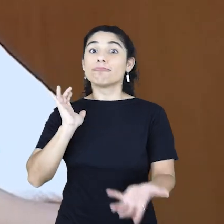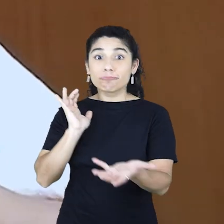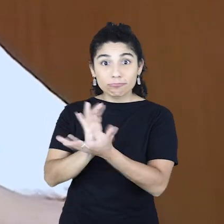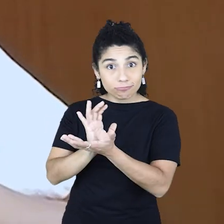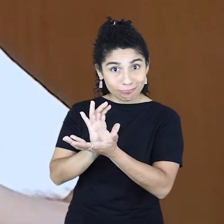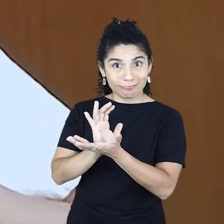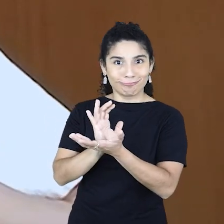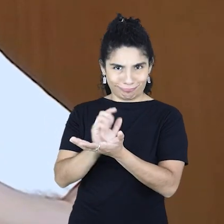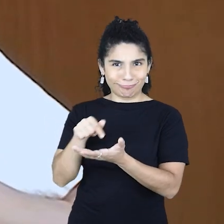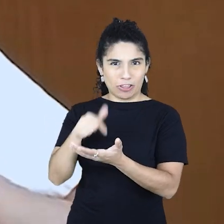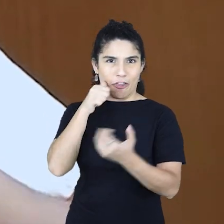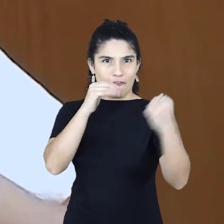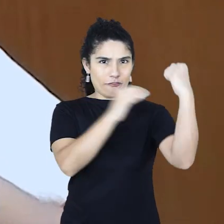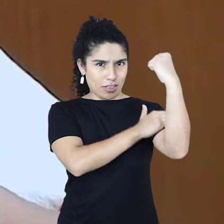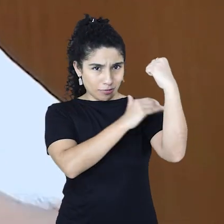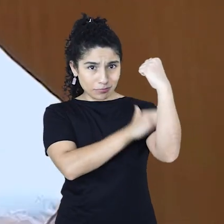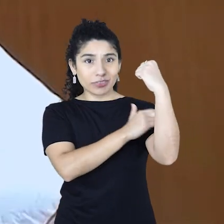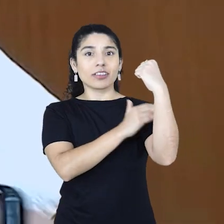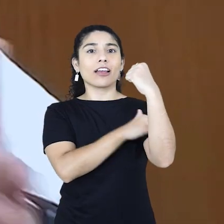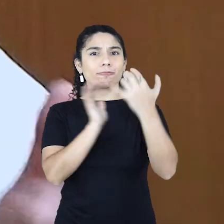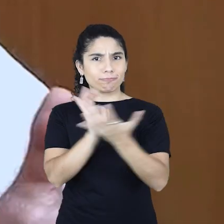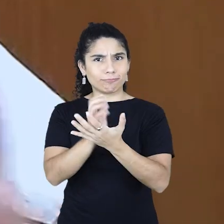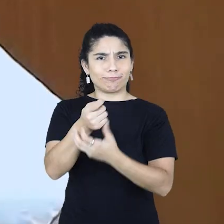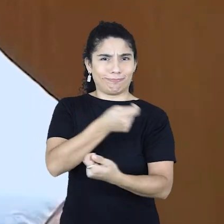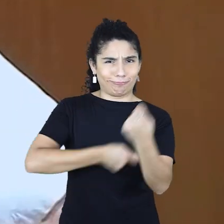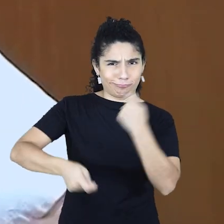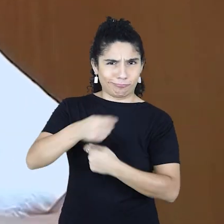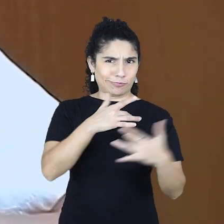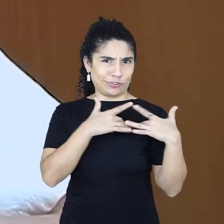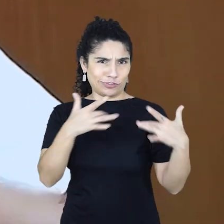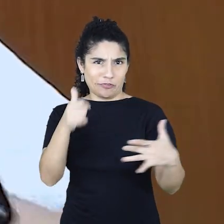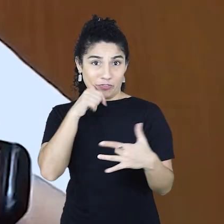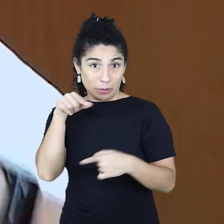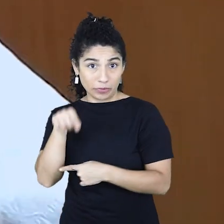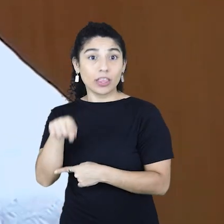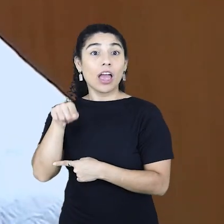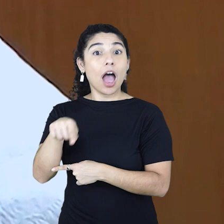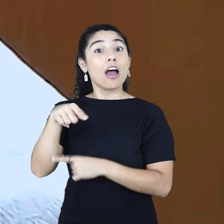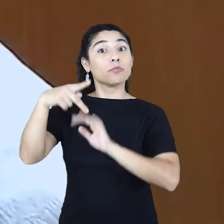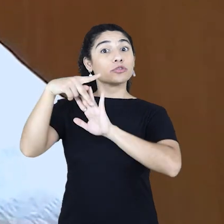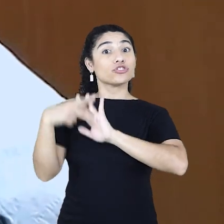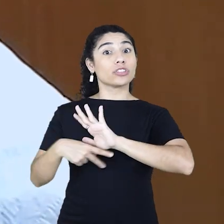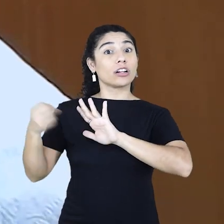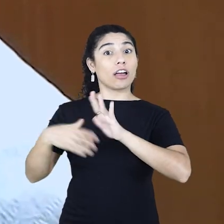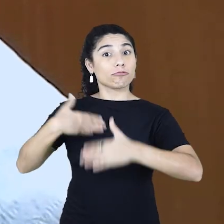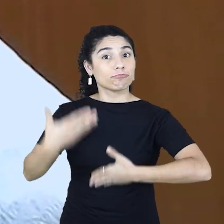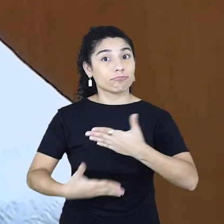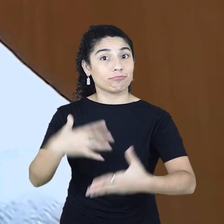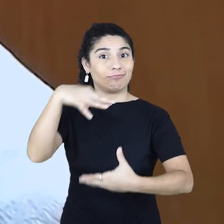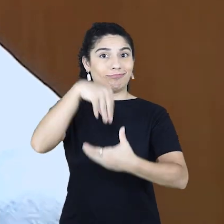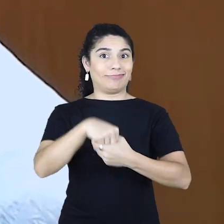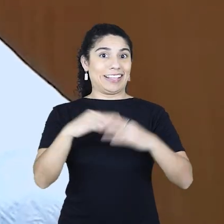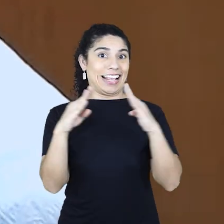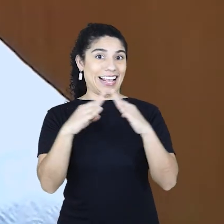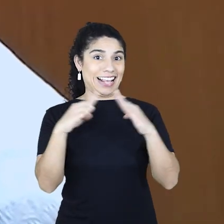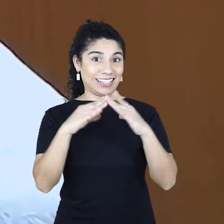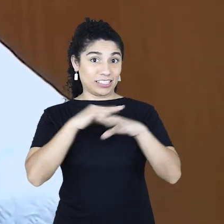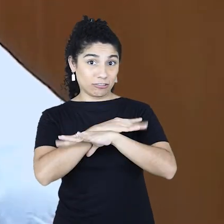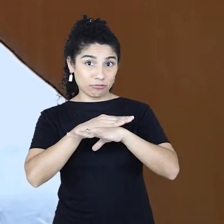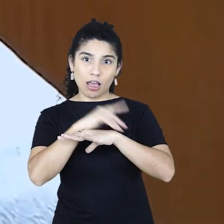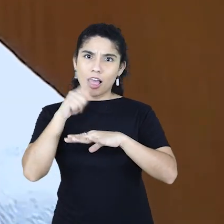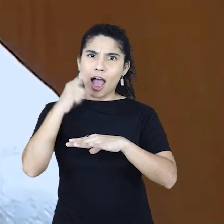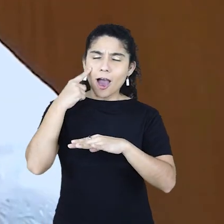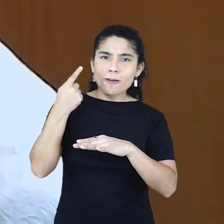bem, a rede feminista, a rede de economia solidária feminista, né? Está entrando com um projeto junto ao fundo Casa Cidades